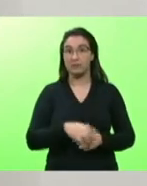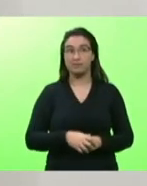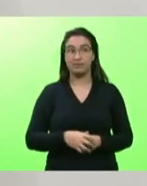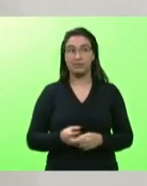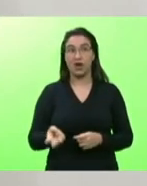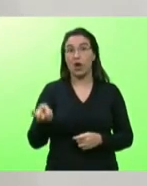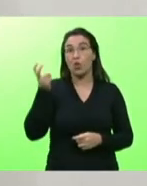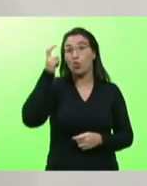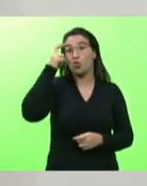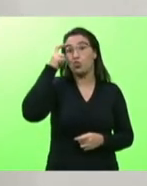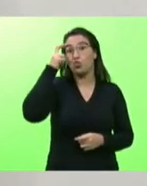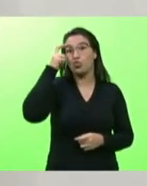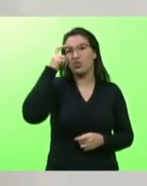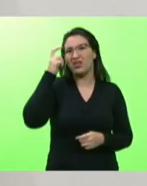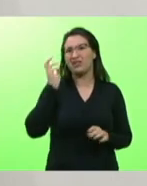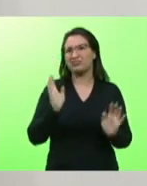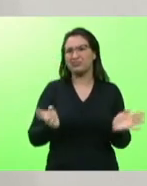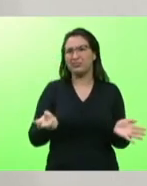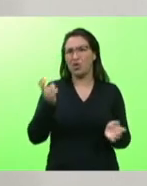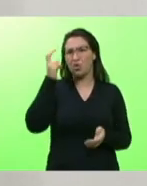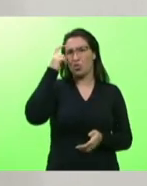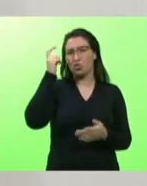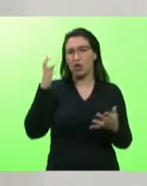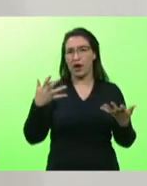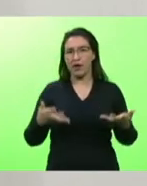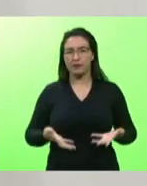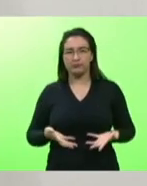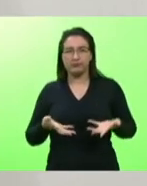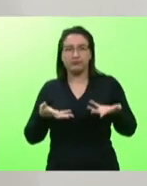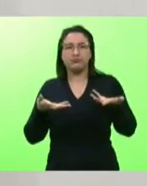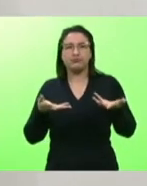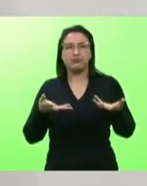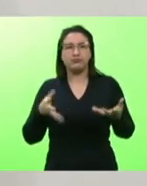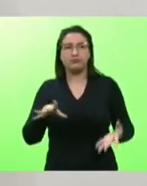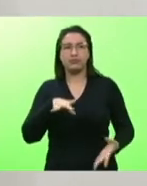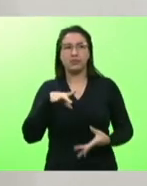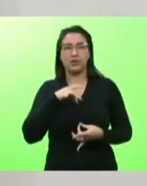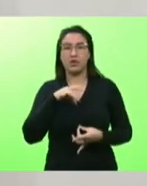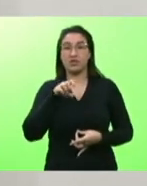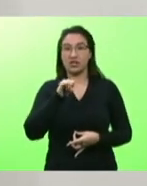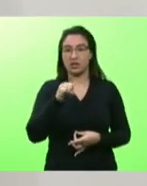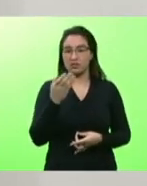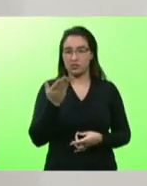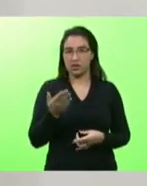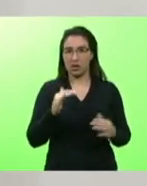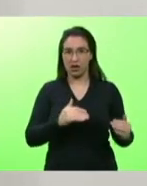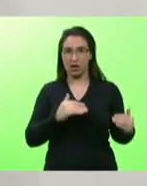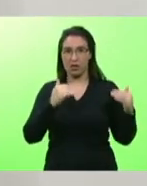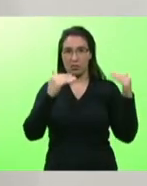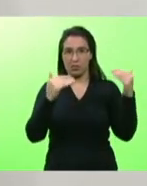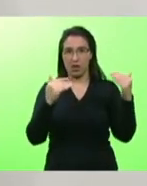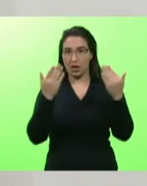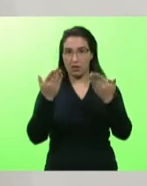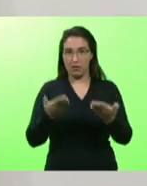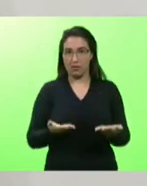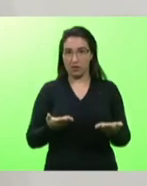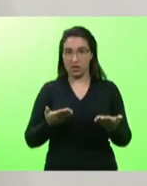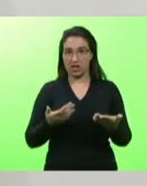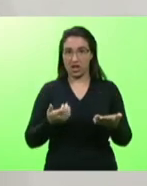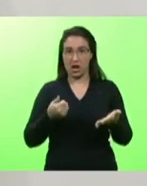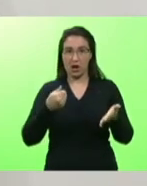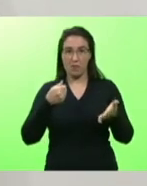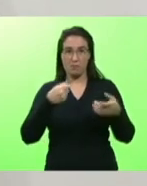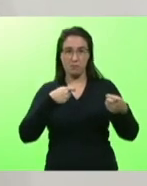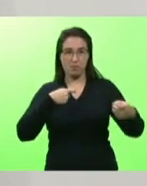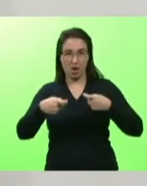conceito de cultura elevar a tua alma se você se eleva a tua alma vendo um animal brigando com o outro levando a morte